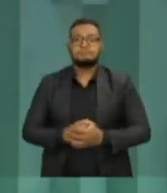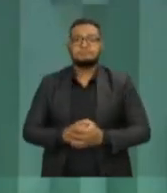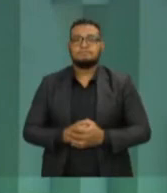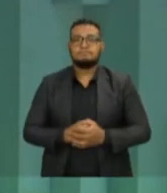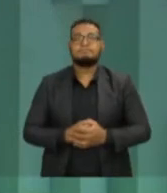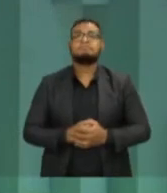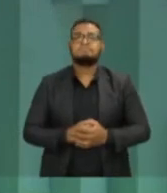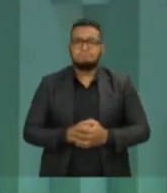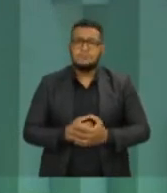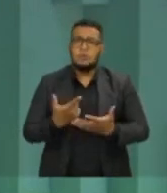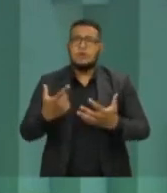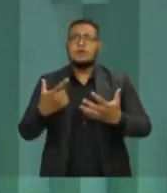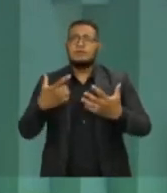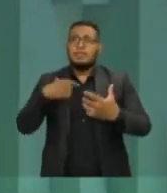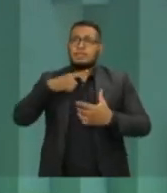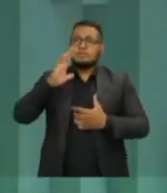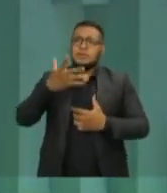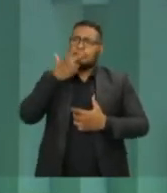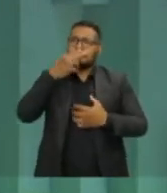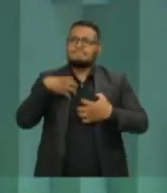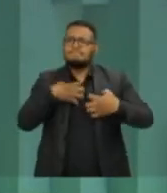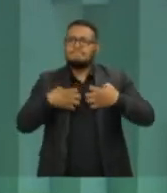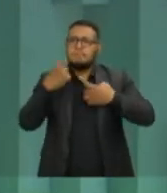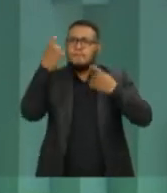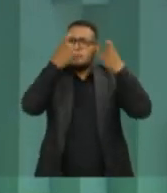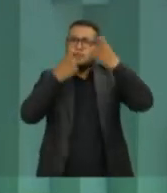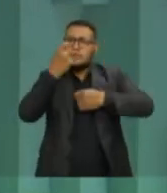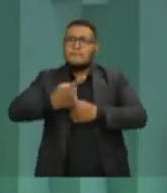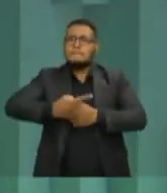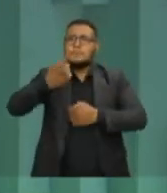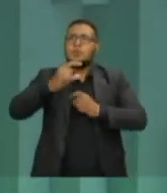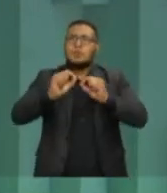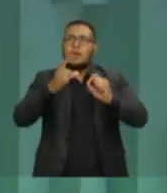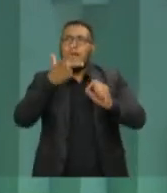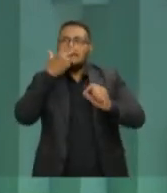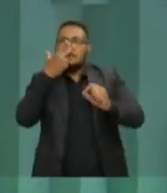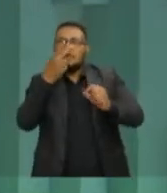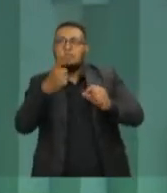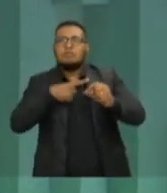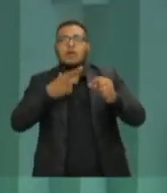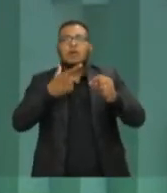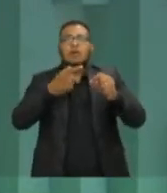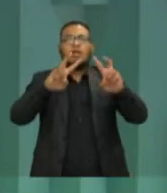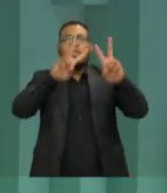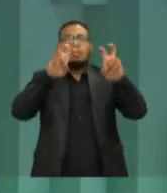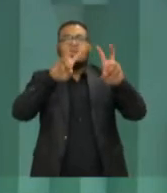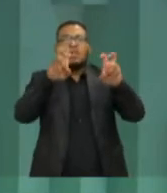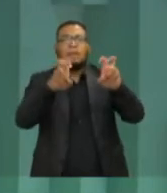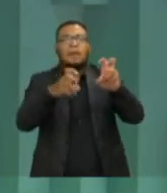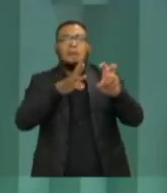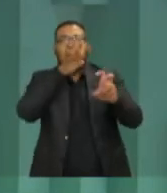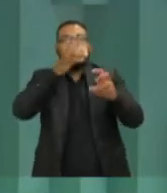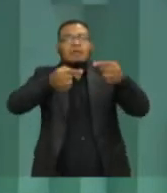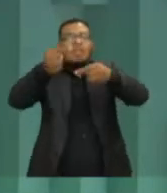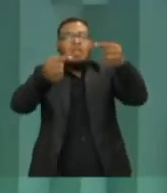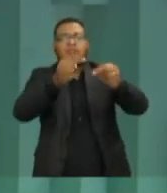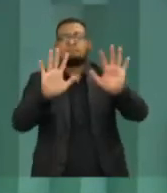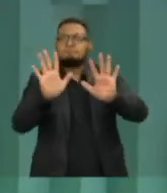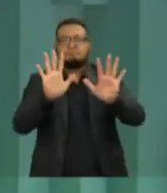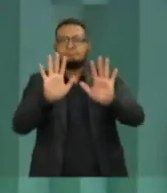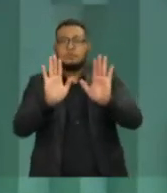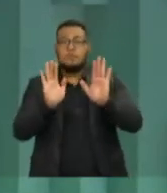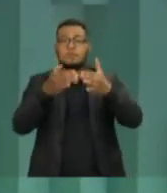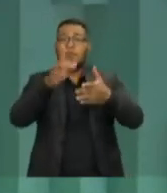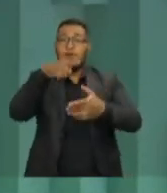nós estamos preocupados e a nossa primeira ação é despolitizar o tema. Nós queremos buscar a vacina para todos os capixabas,